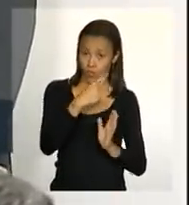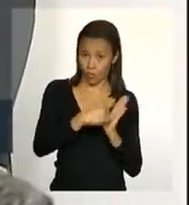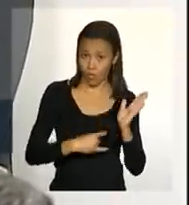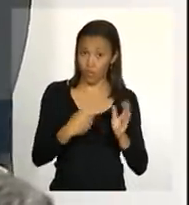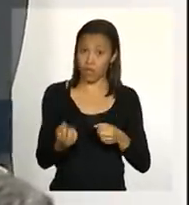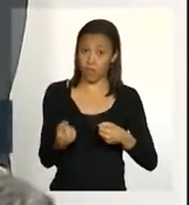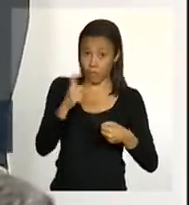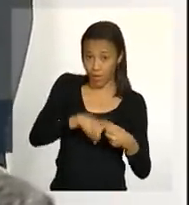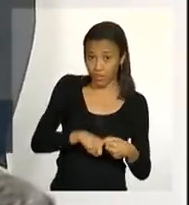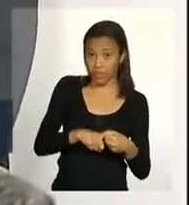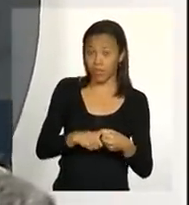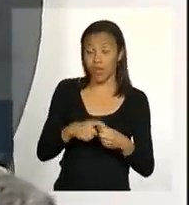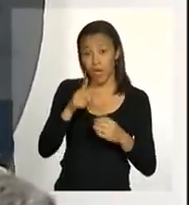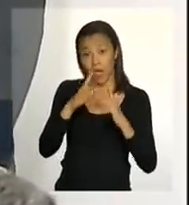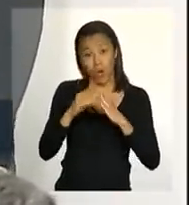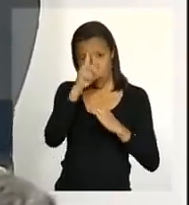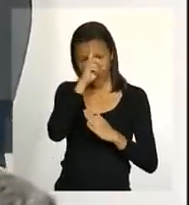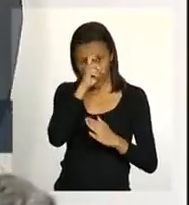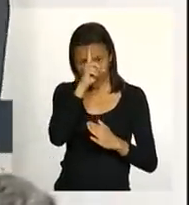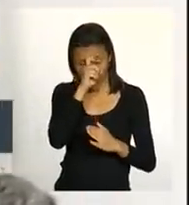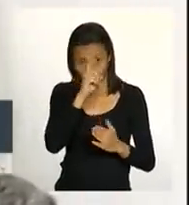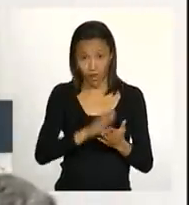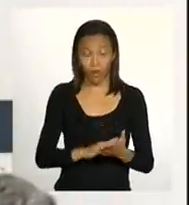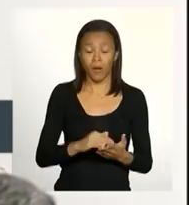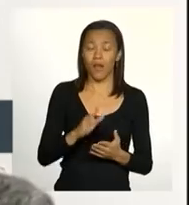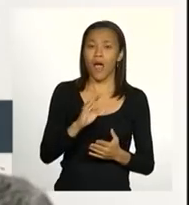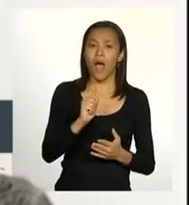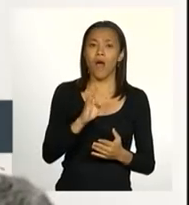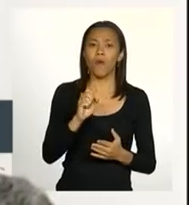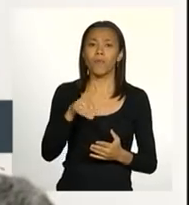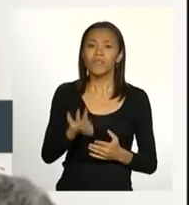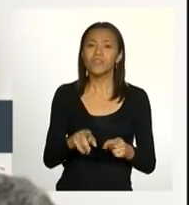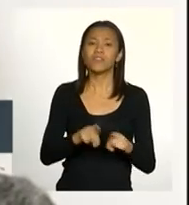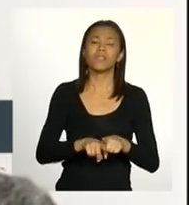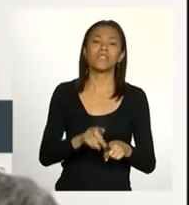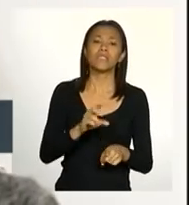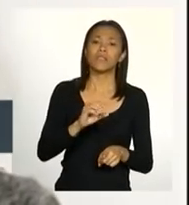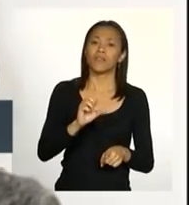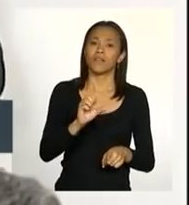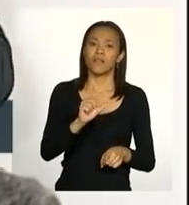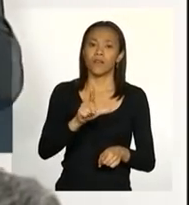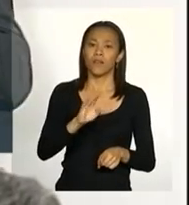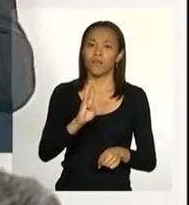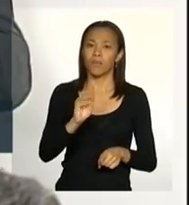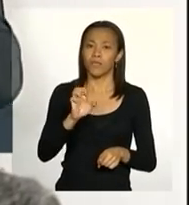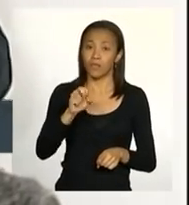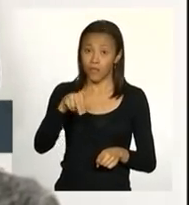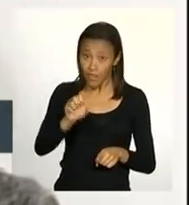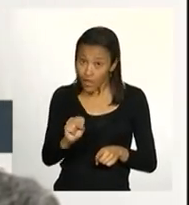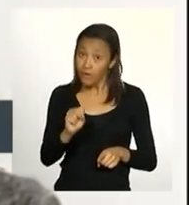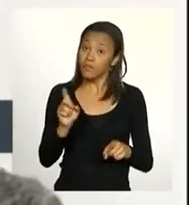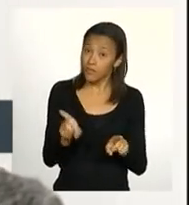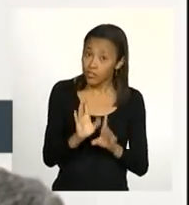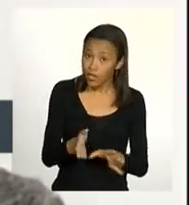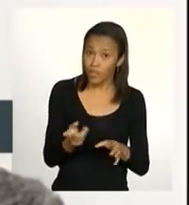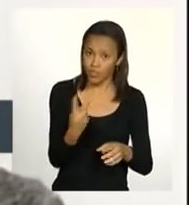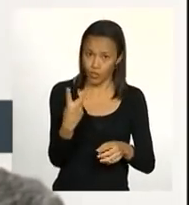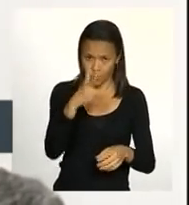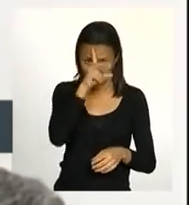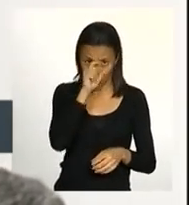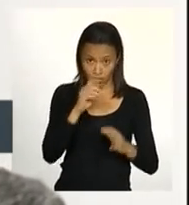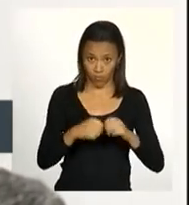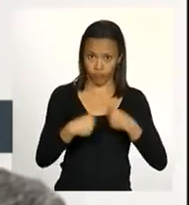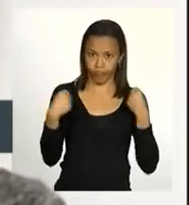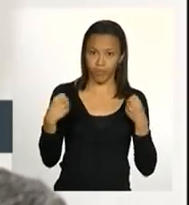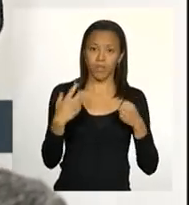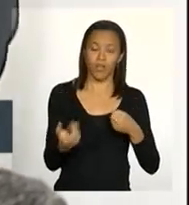com hospitais de excelência, como o Hospital Albert Einstein, o Hospital Sírio Libanês, que participaram do processo de capacitação, participação